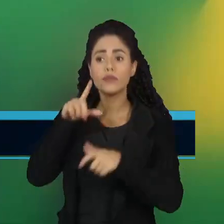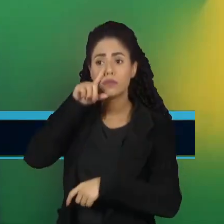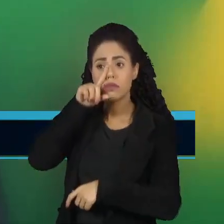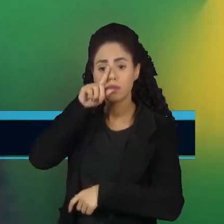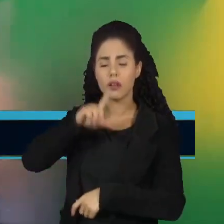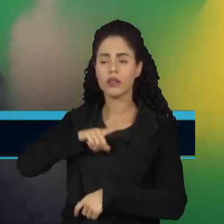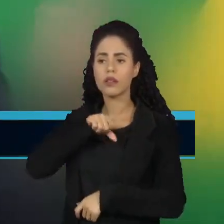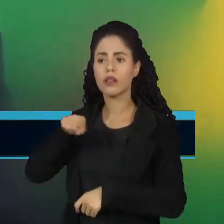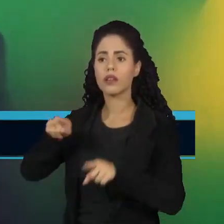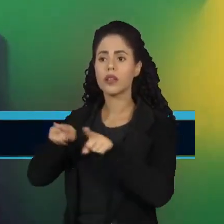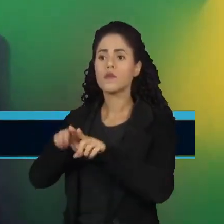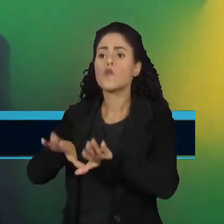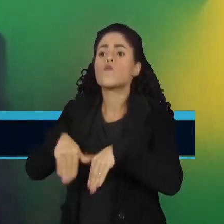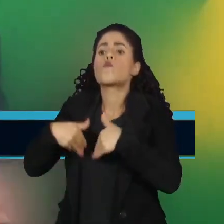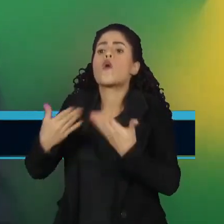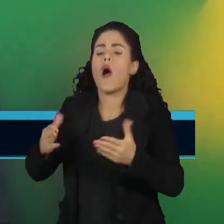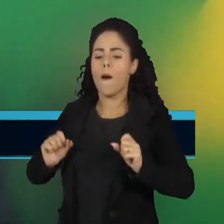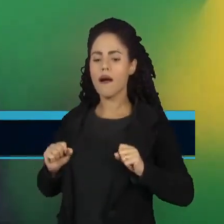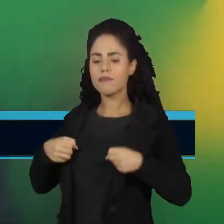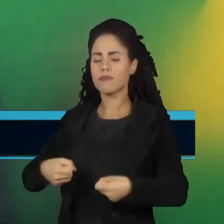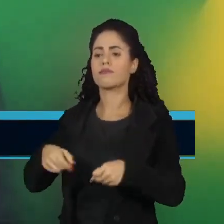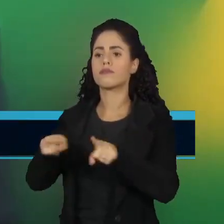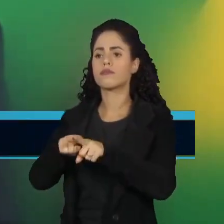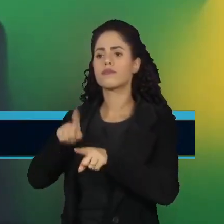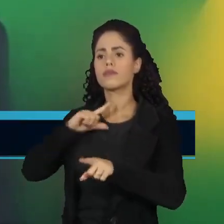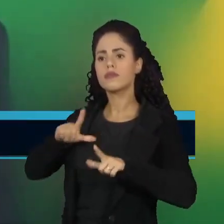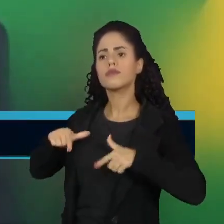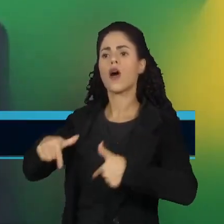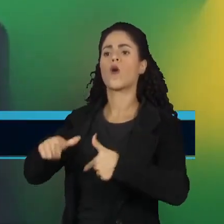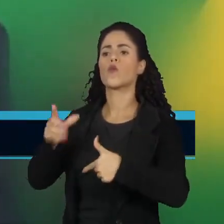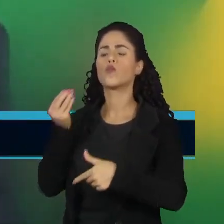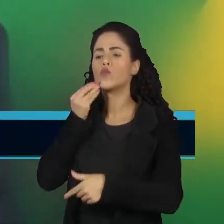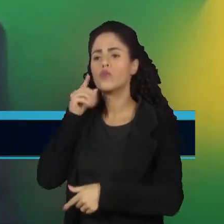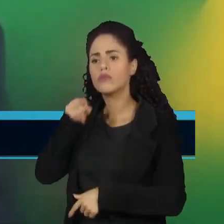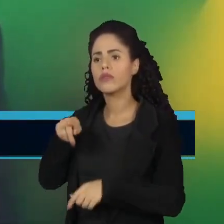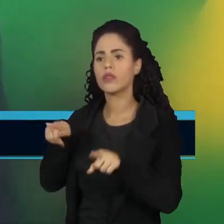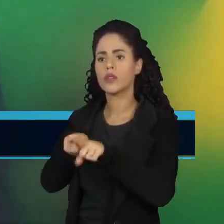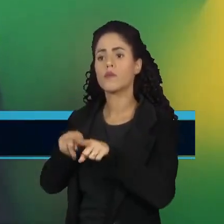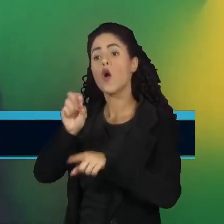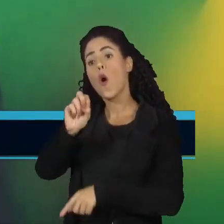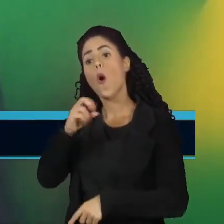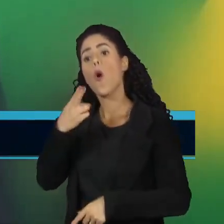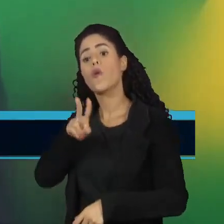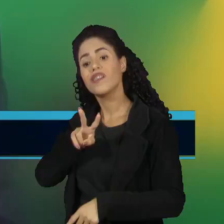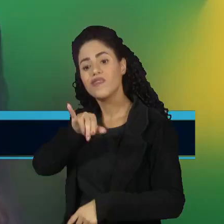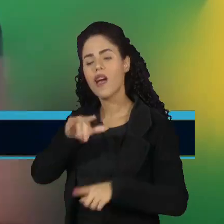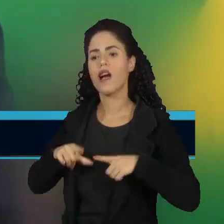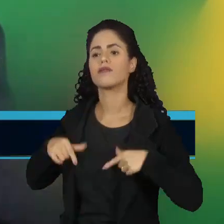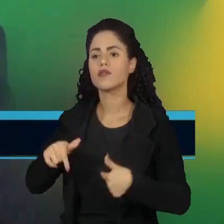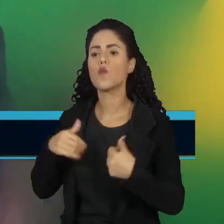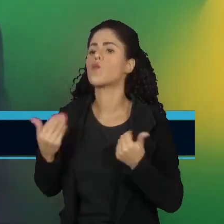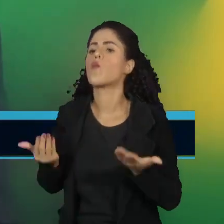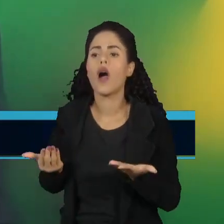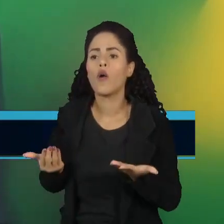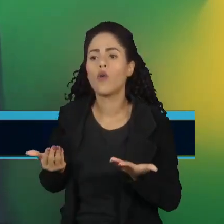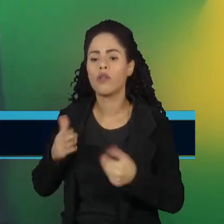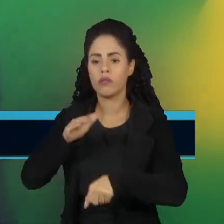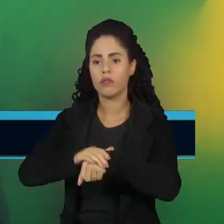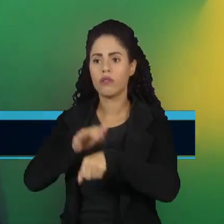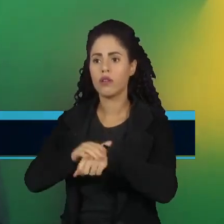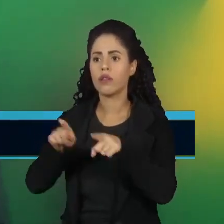e que providências ela tomou e tomará em relação a isso. Ela tem feito